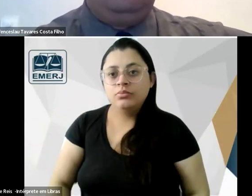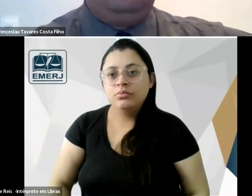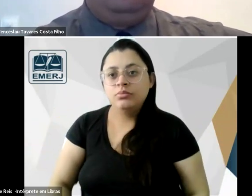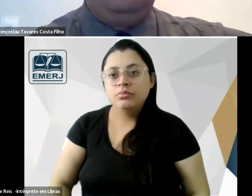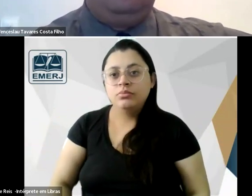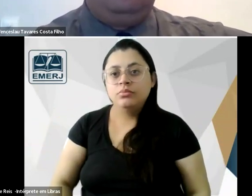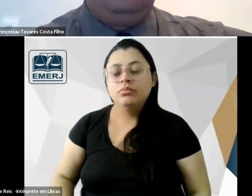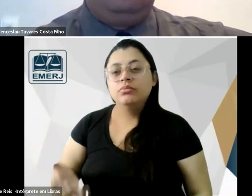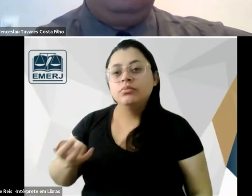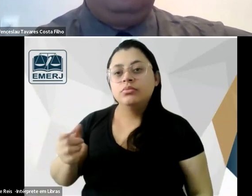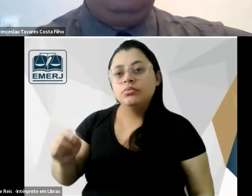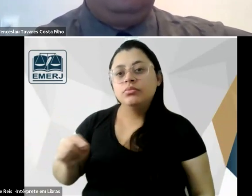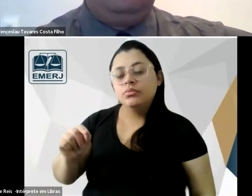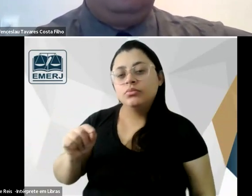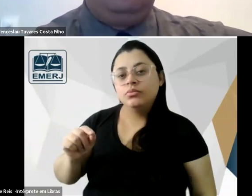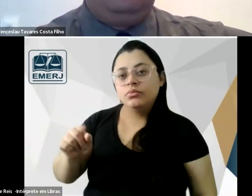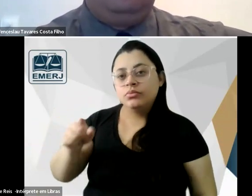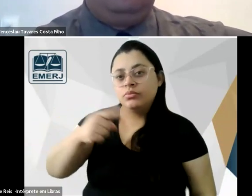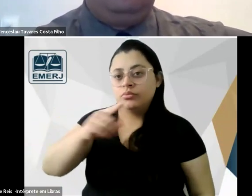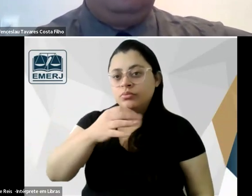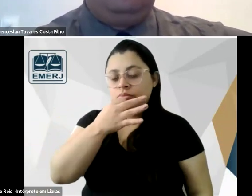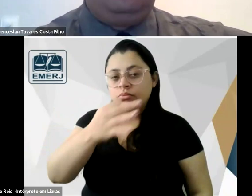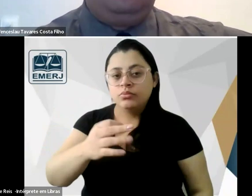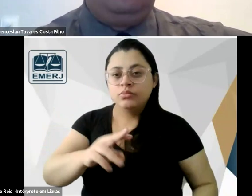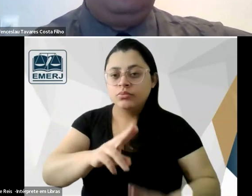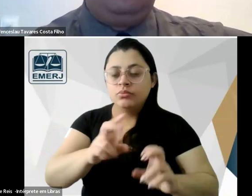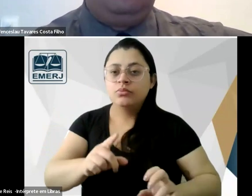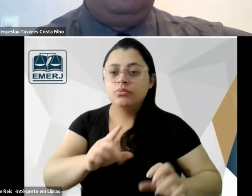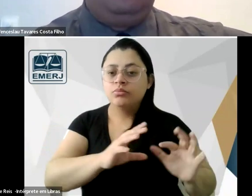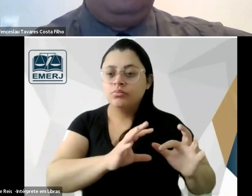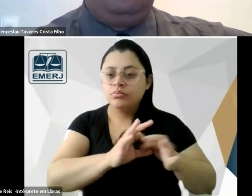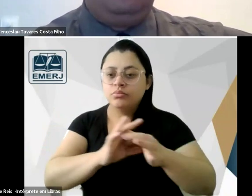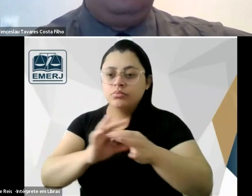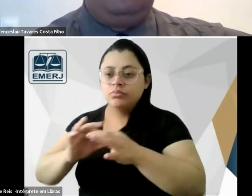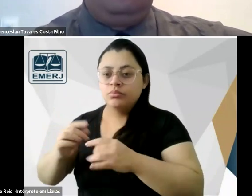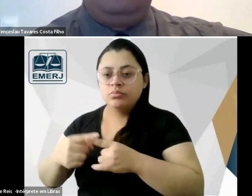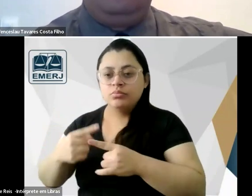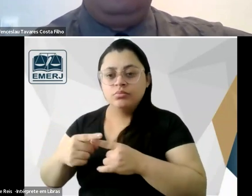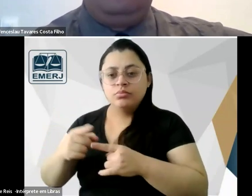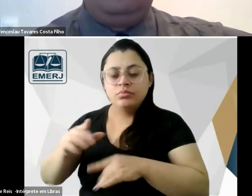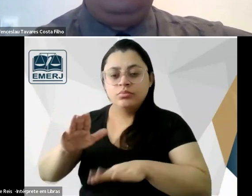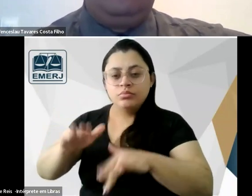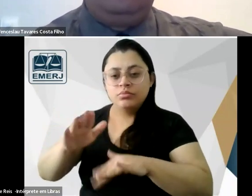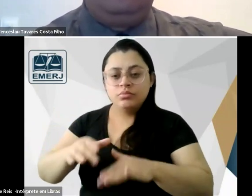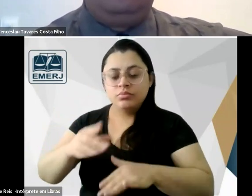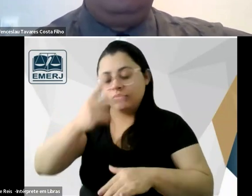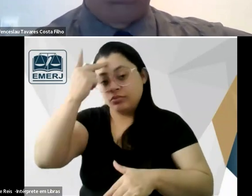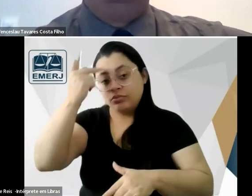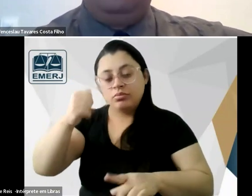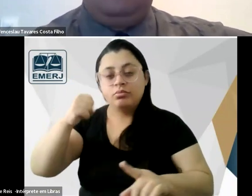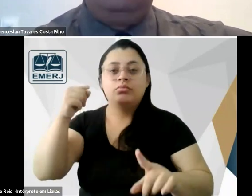-los assim justamente sobre essa questão da coerência na obra dele né porque muitas vezes ele foi chamado de conservador outras vezes de